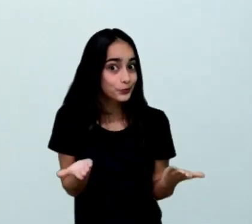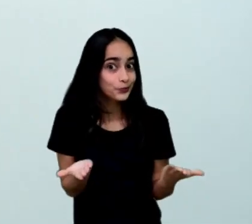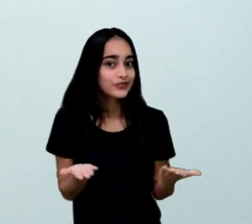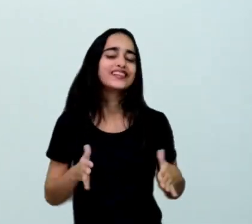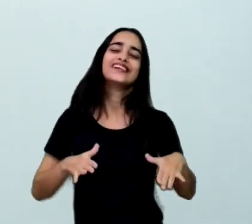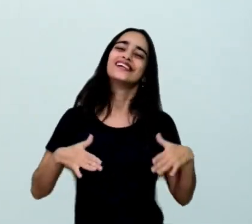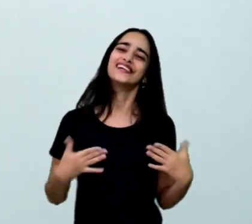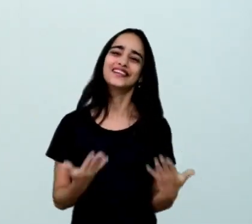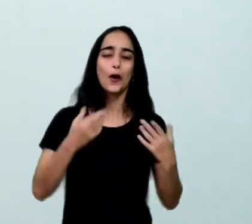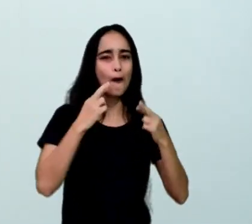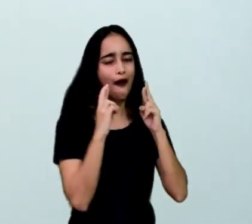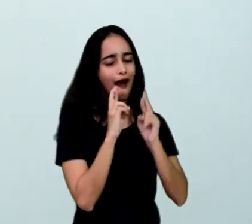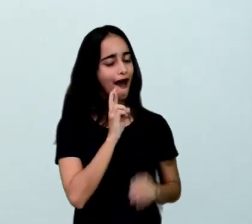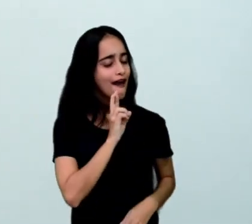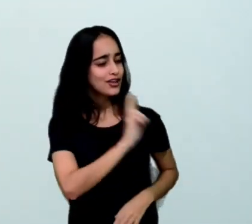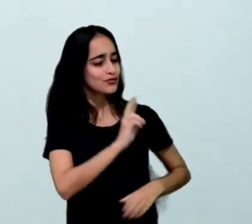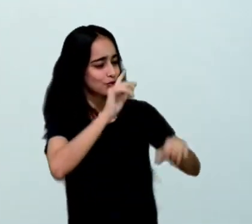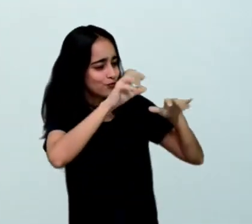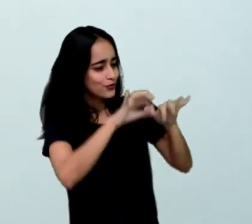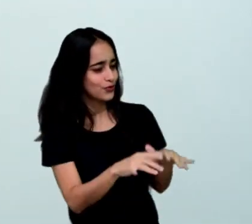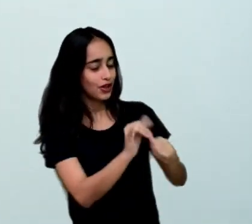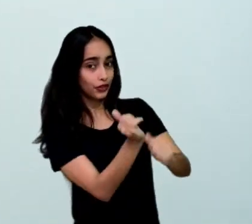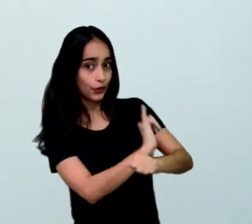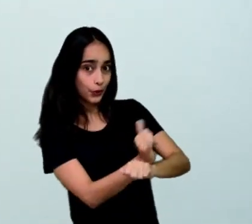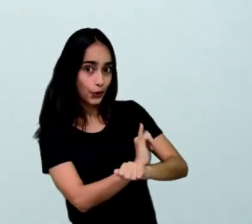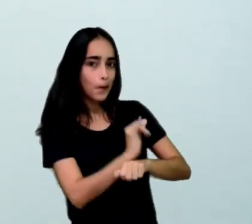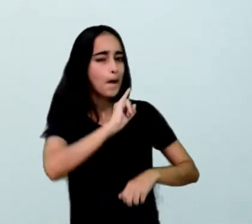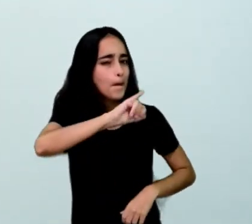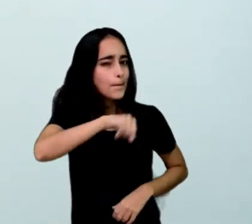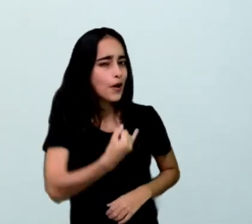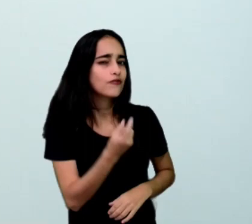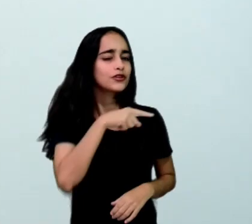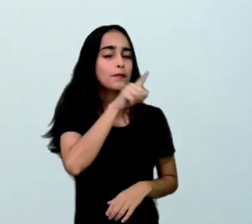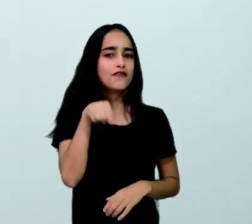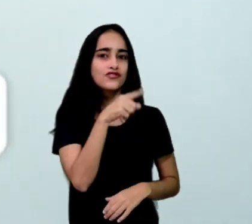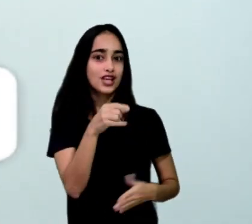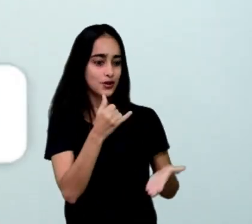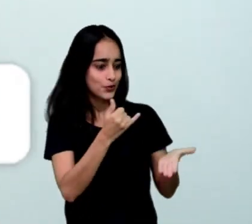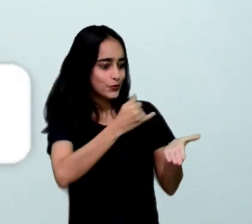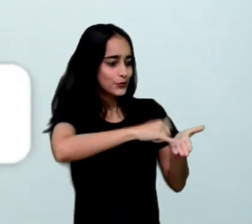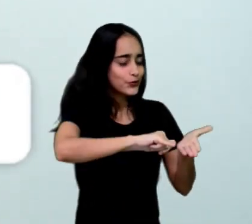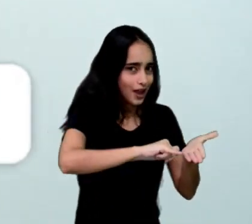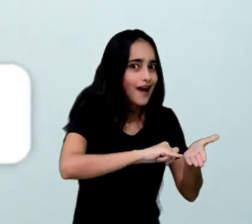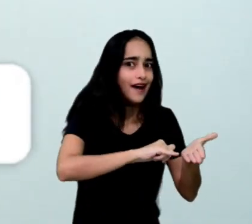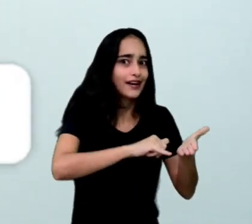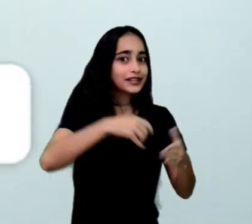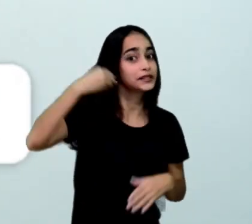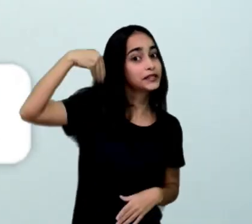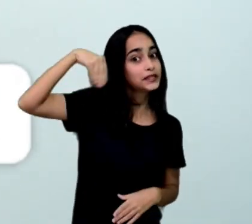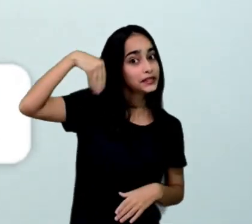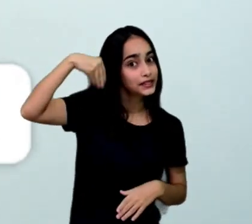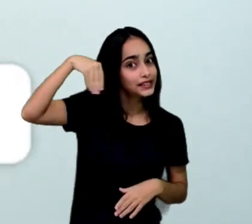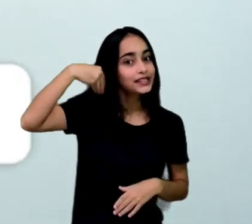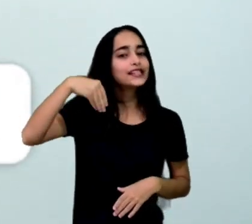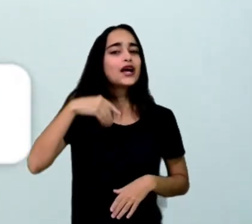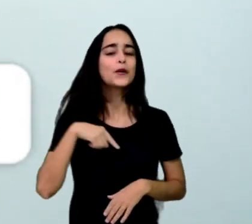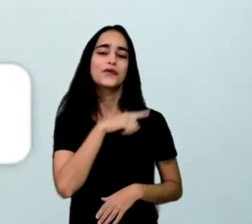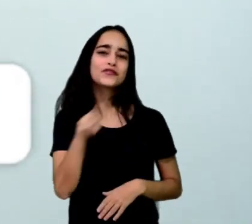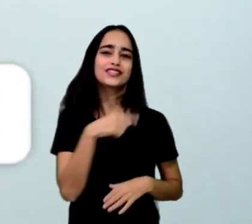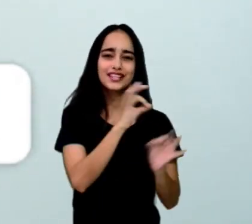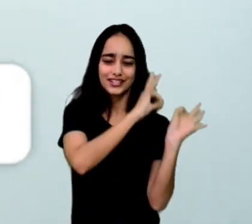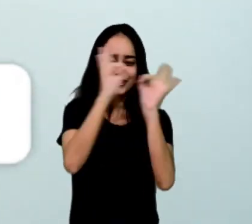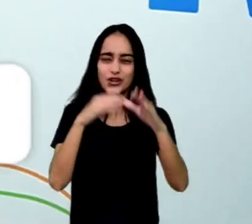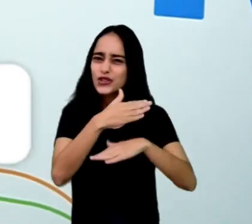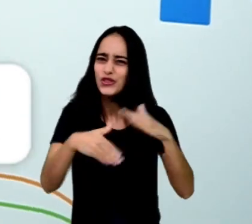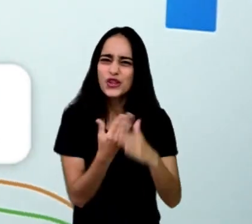Então, responde lá nos comentários do YouTube. Aproveita para seguir o nosso canal. Ativa o sininho para ver todos os vídeos novos que